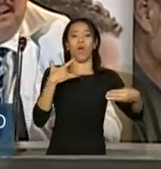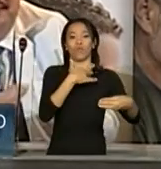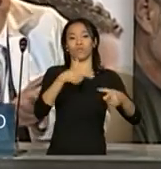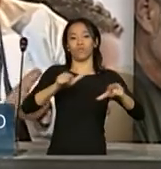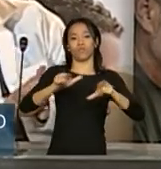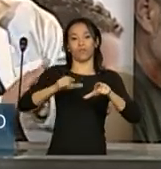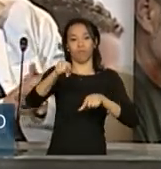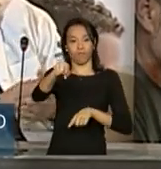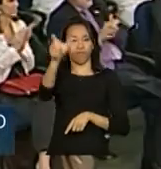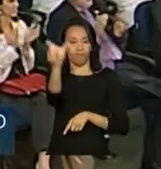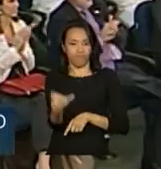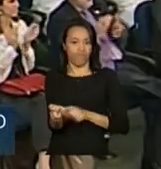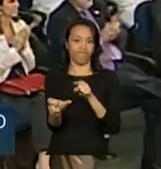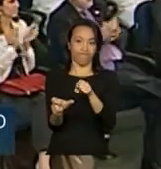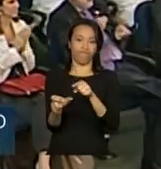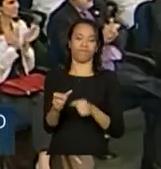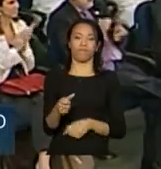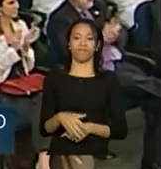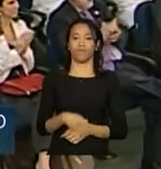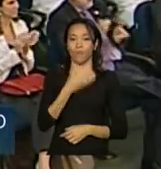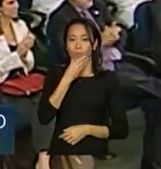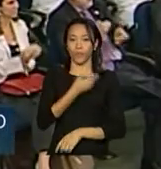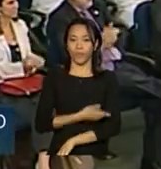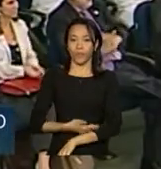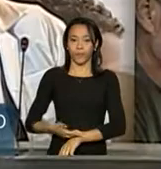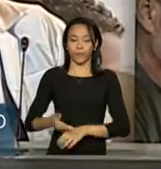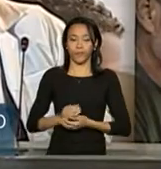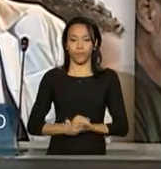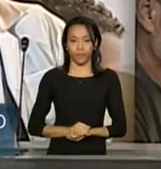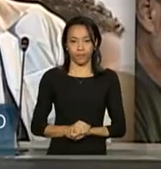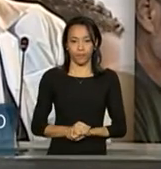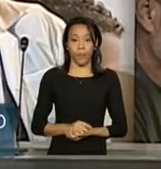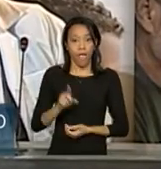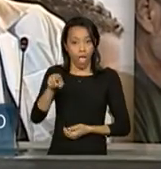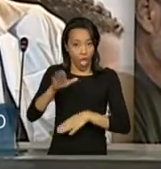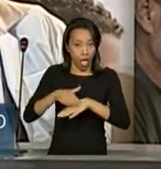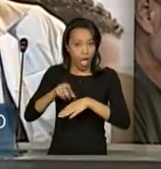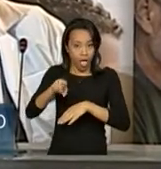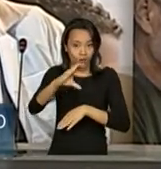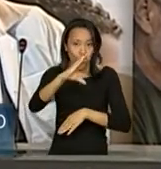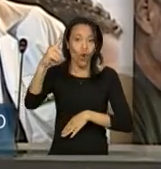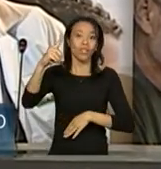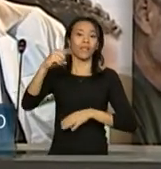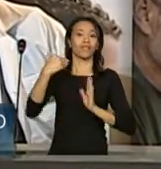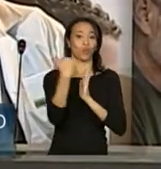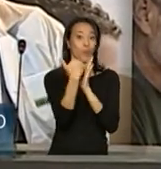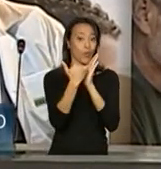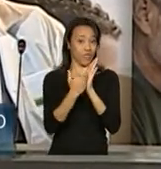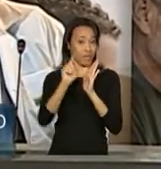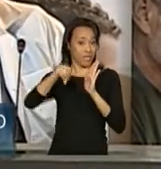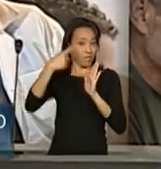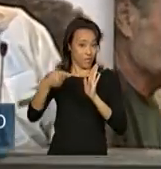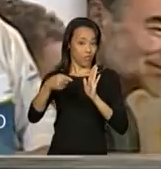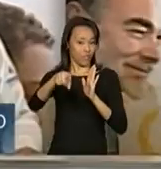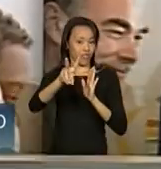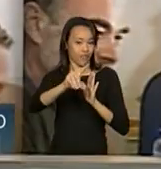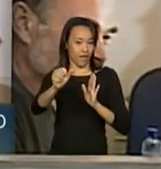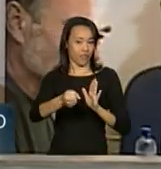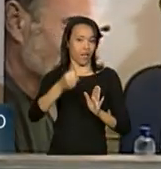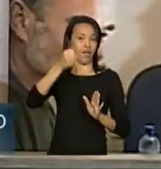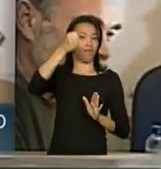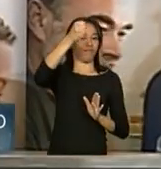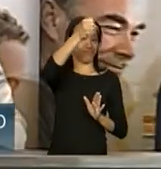coordena todo o programa. Ele está de avental. Daqui a pouco a vai mandar ele para alguma